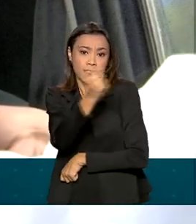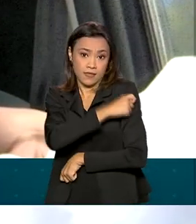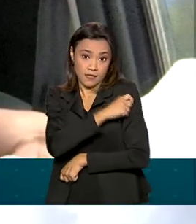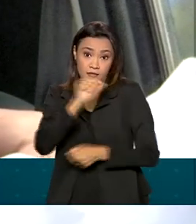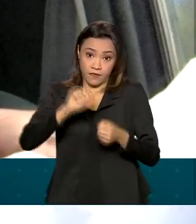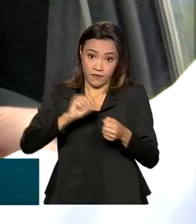análise.